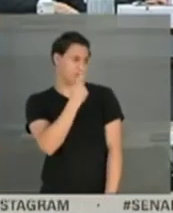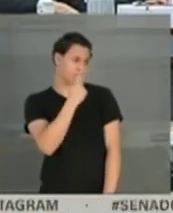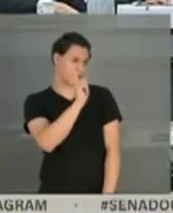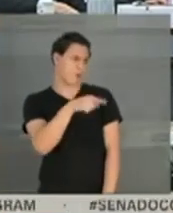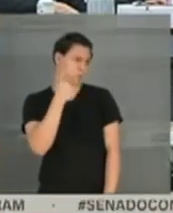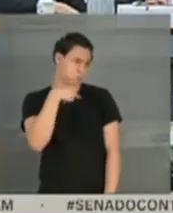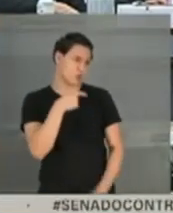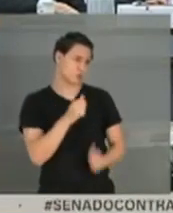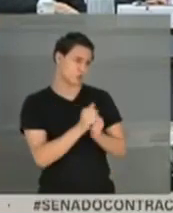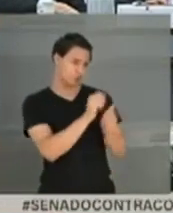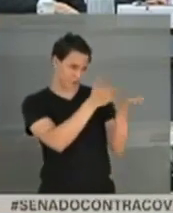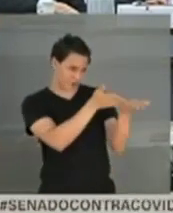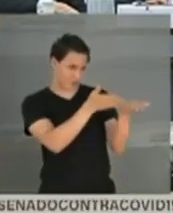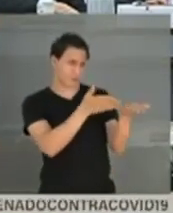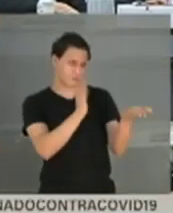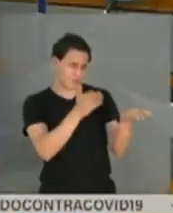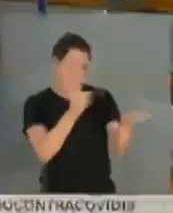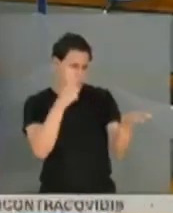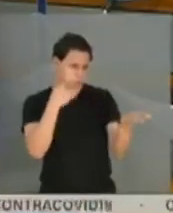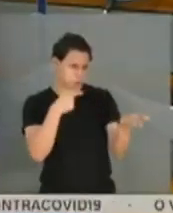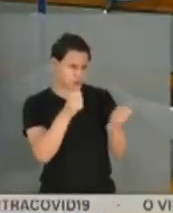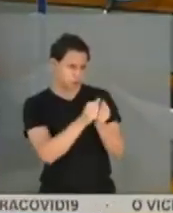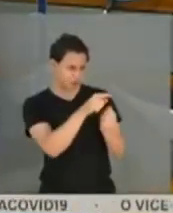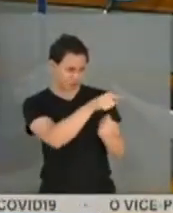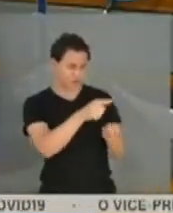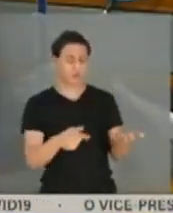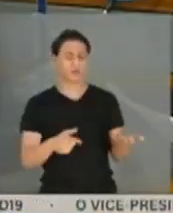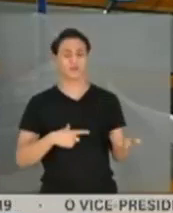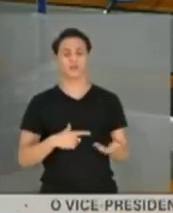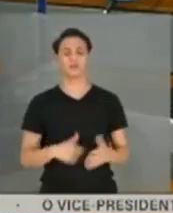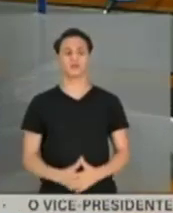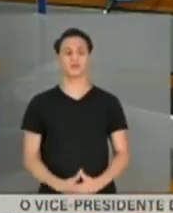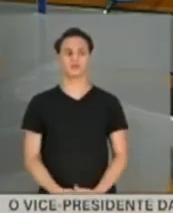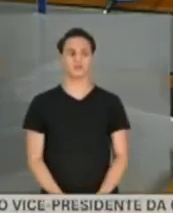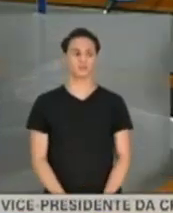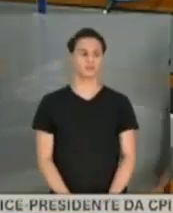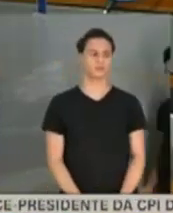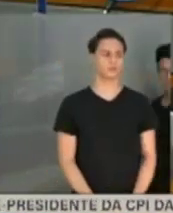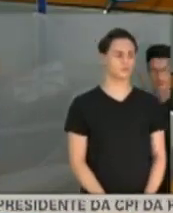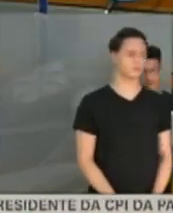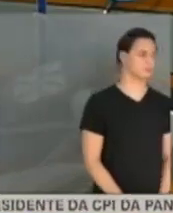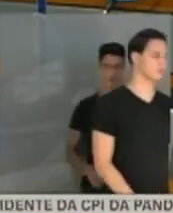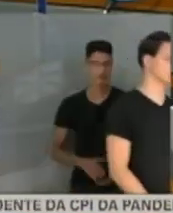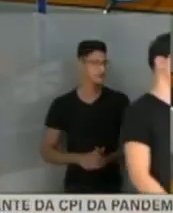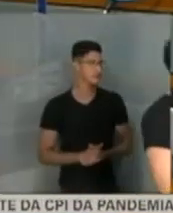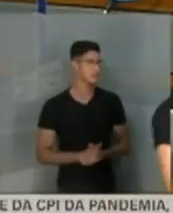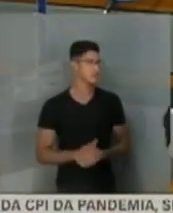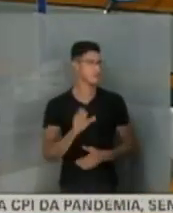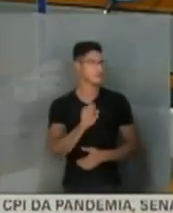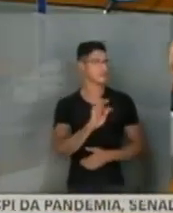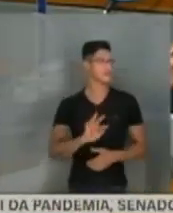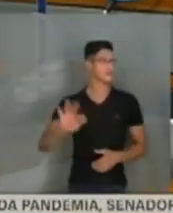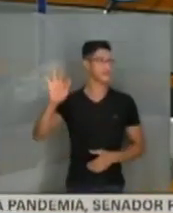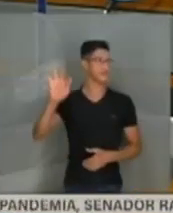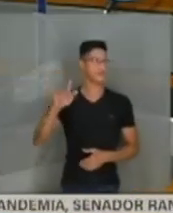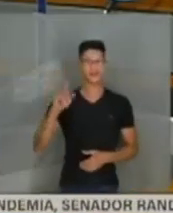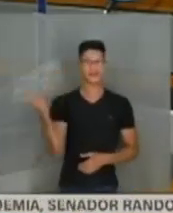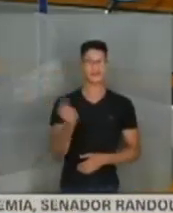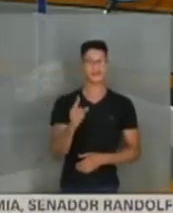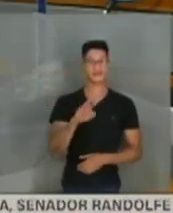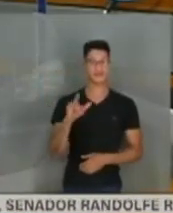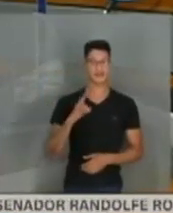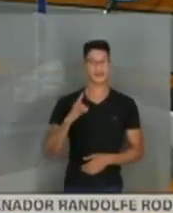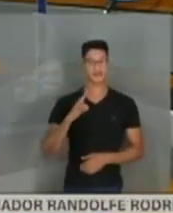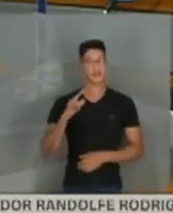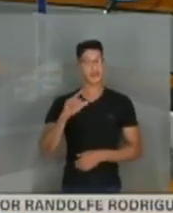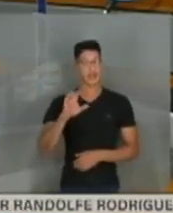sua advogada. Ela já fez sua advogada em um processo que tramitou no Superior Tribunal de Justiça, depois no Tribunal